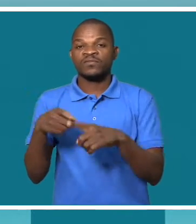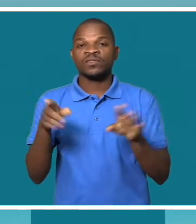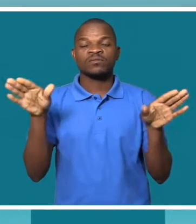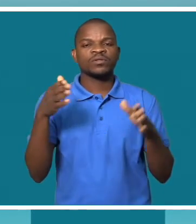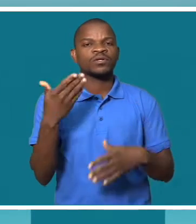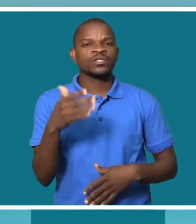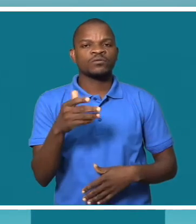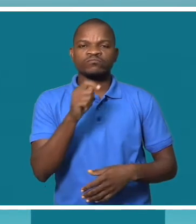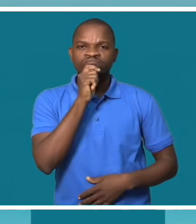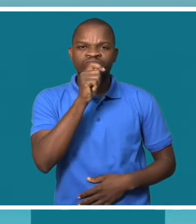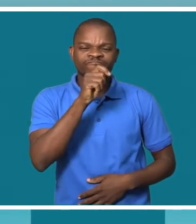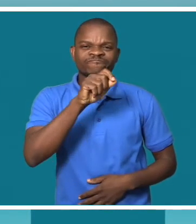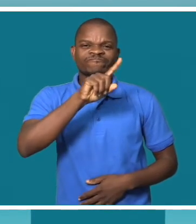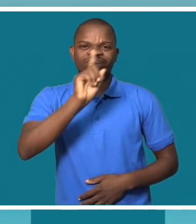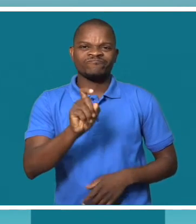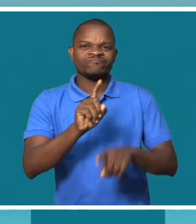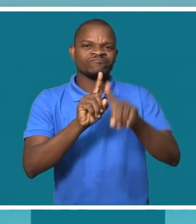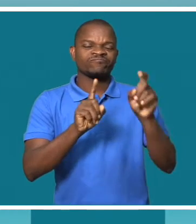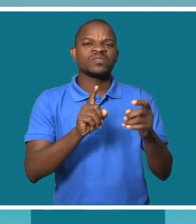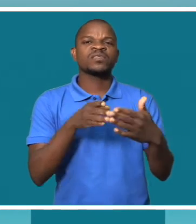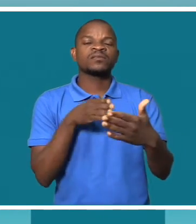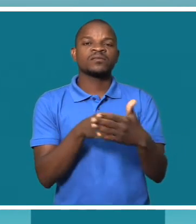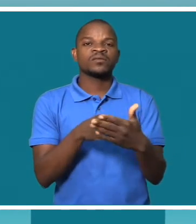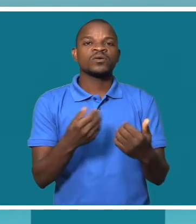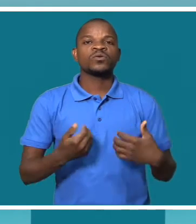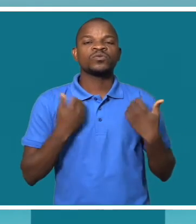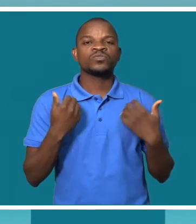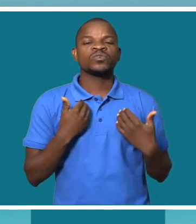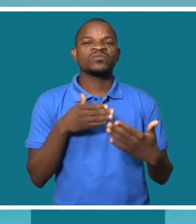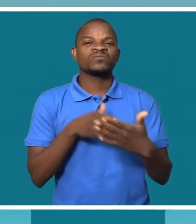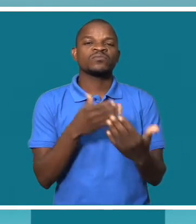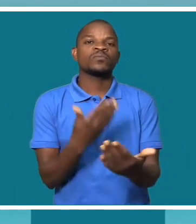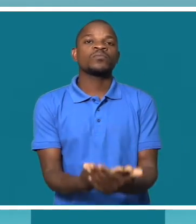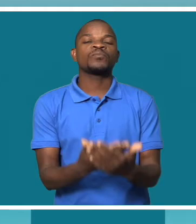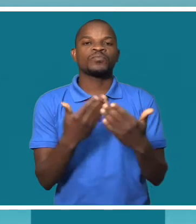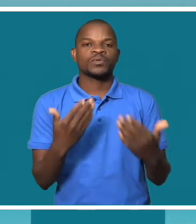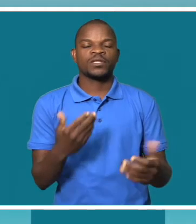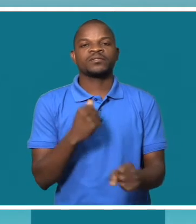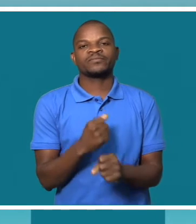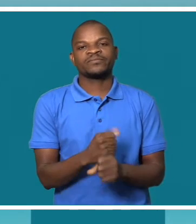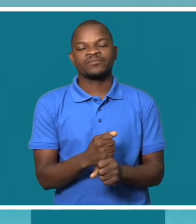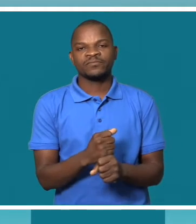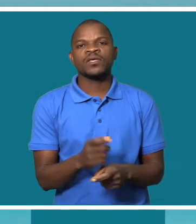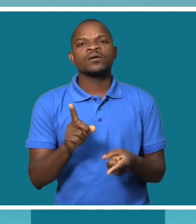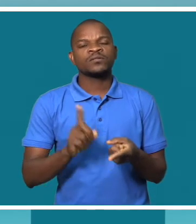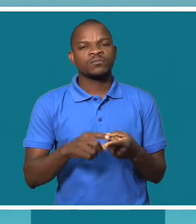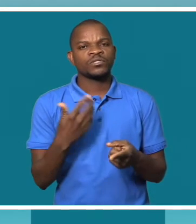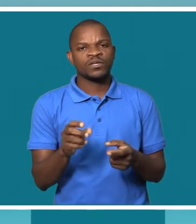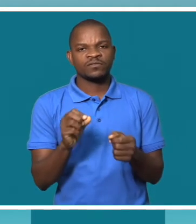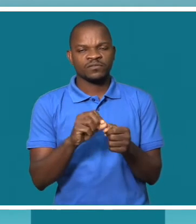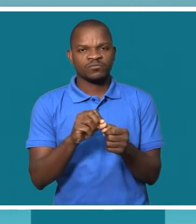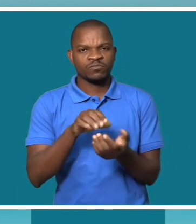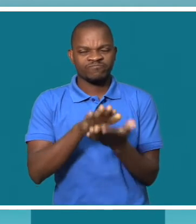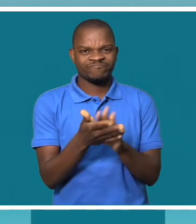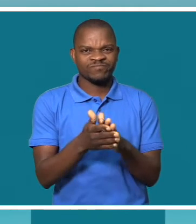que é tão difícil o acesso de jovens no mercado de emprego. Mesmo tudo a postos, para que seja feita uma formação em tiques,